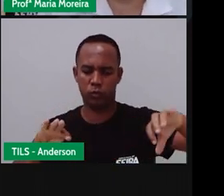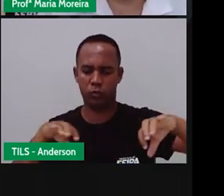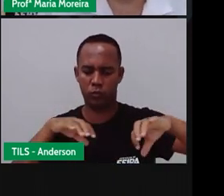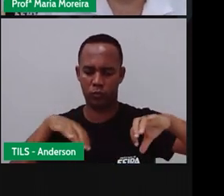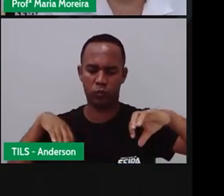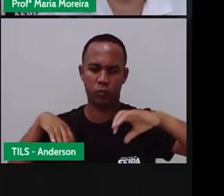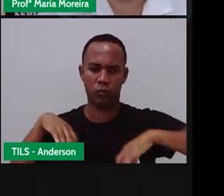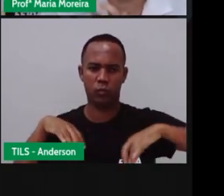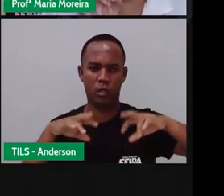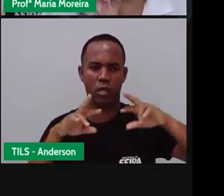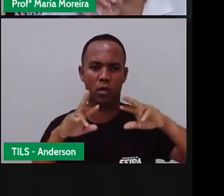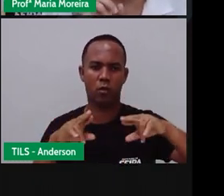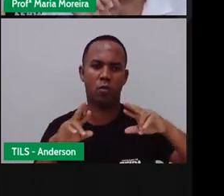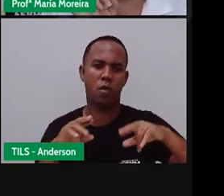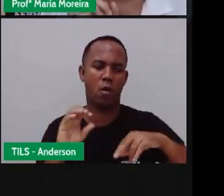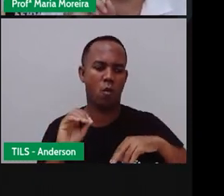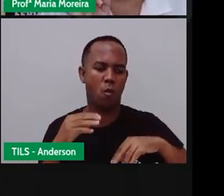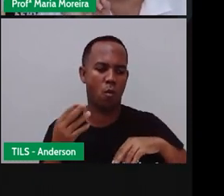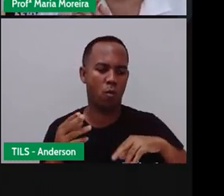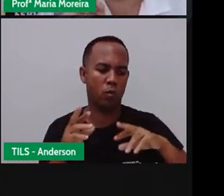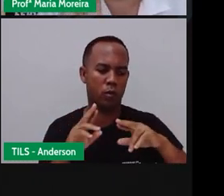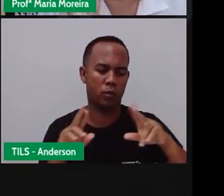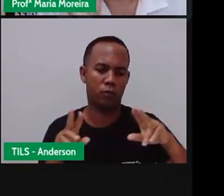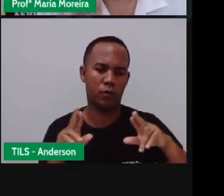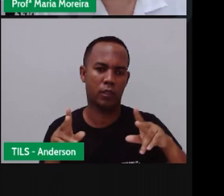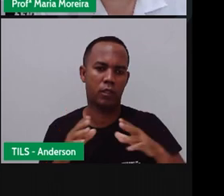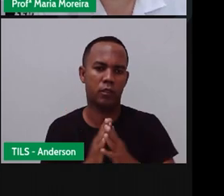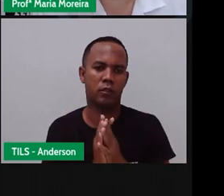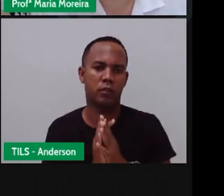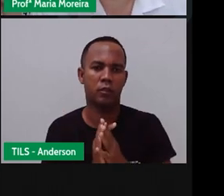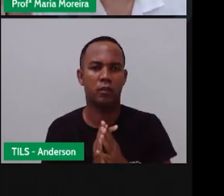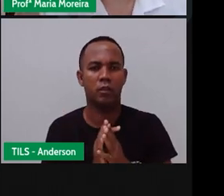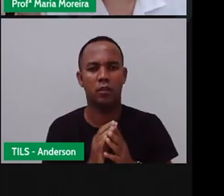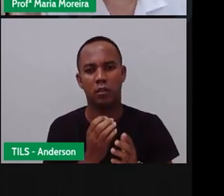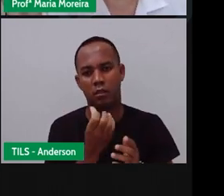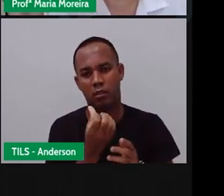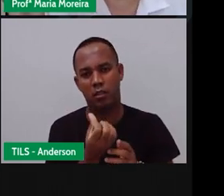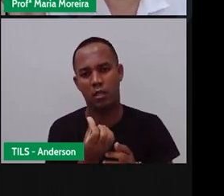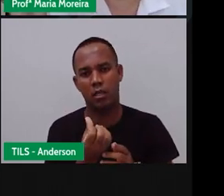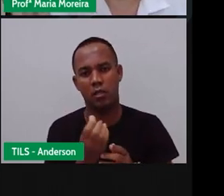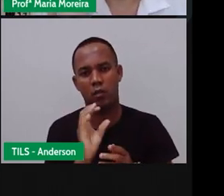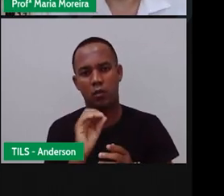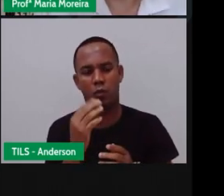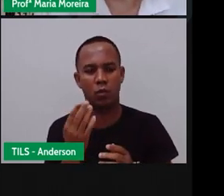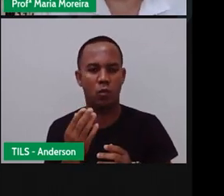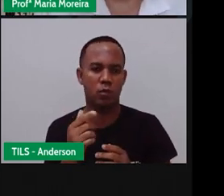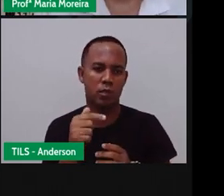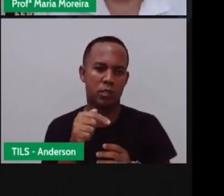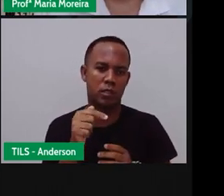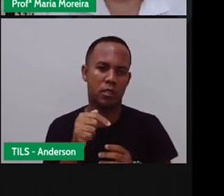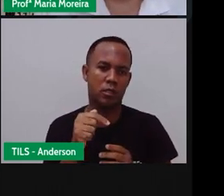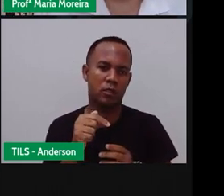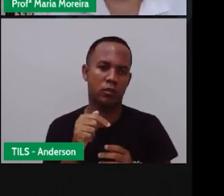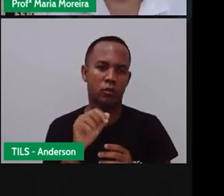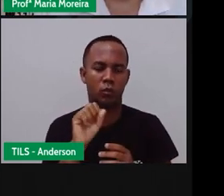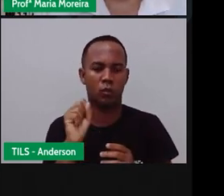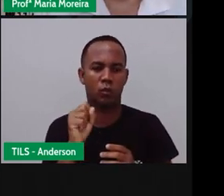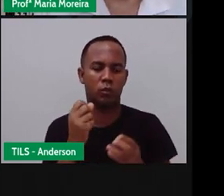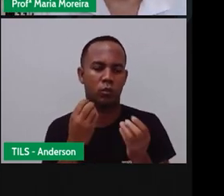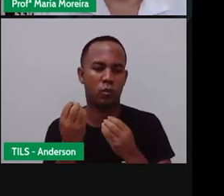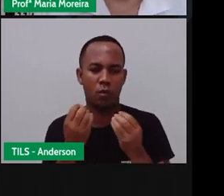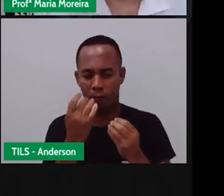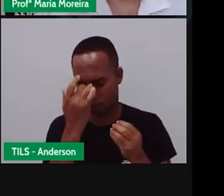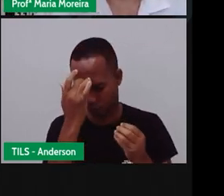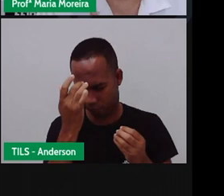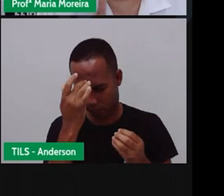partes iguais. E aí ela faz de seis, sete, oito. De seis a dezoito. Muito fácil de fazer e vale